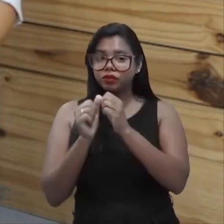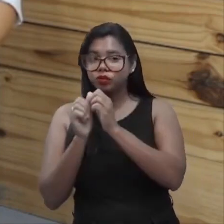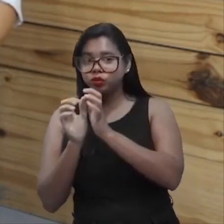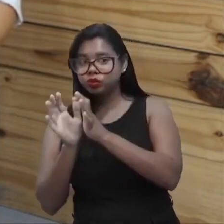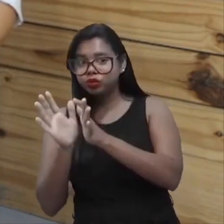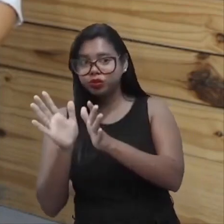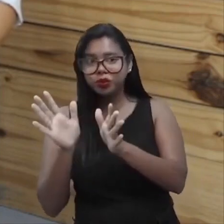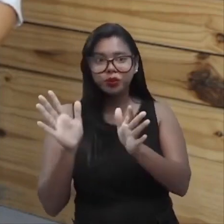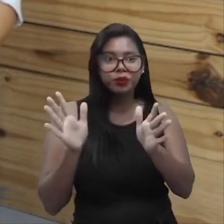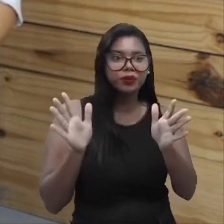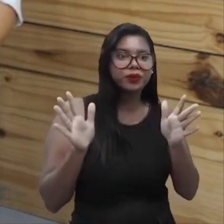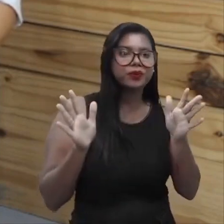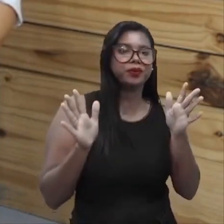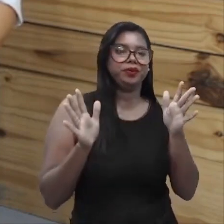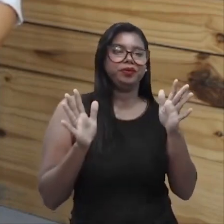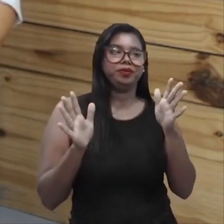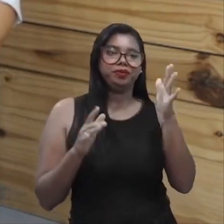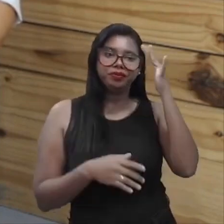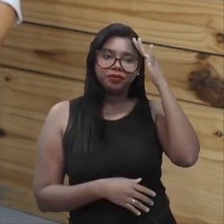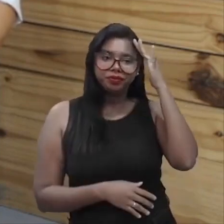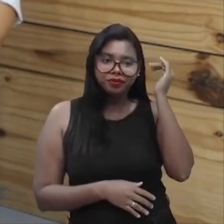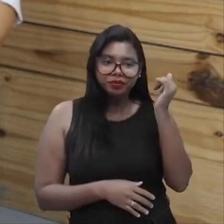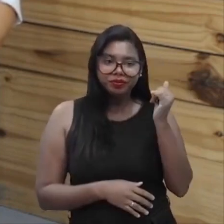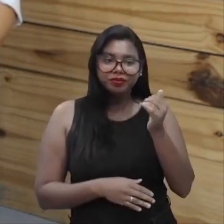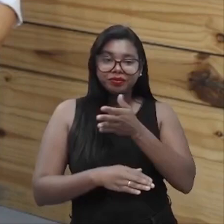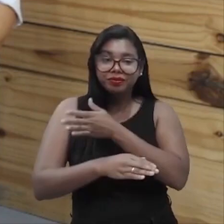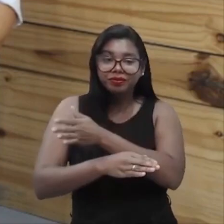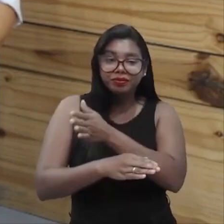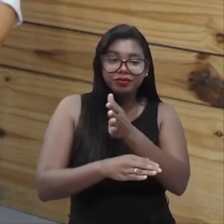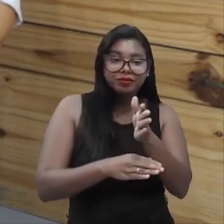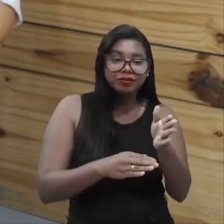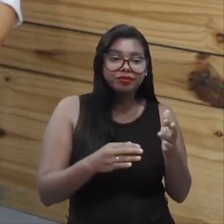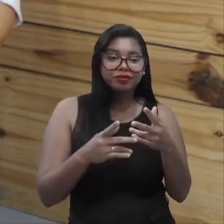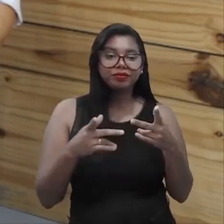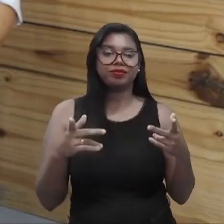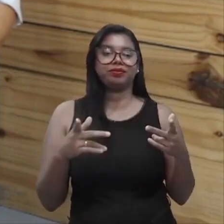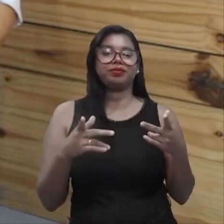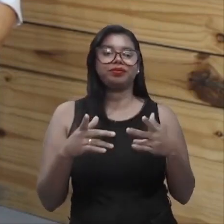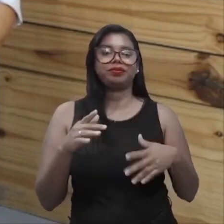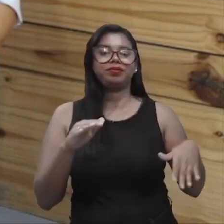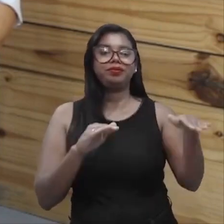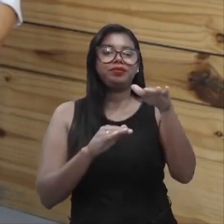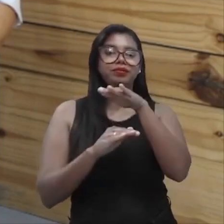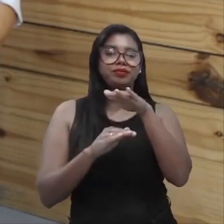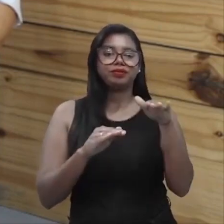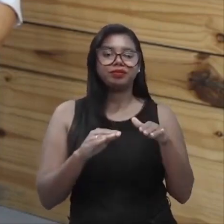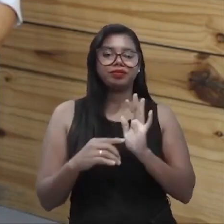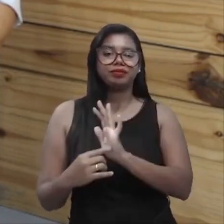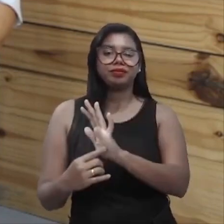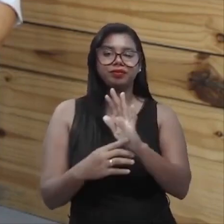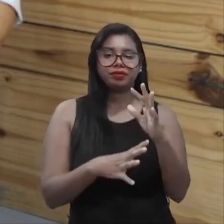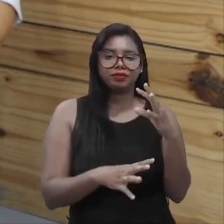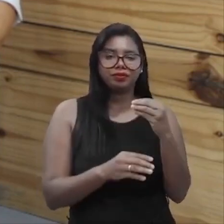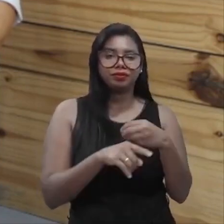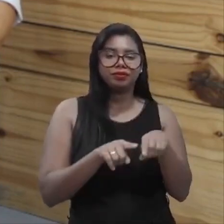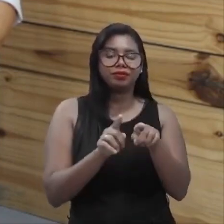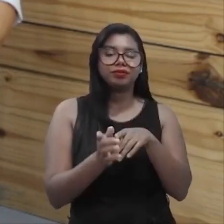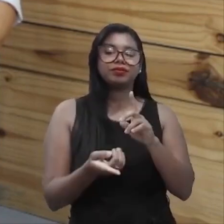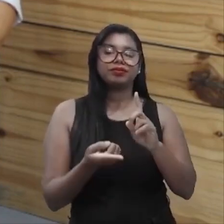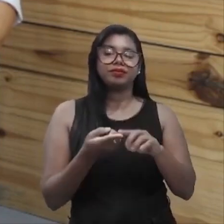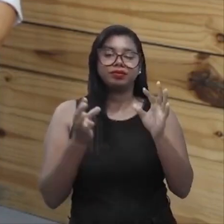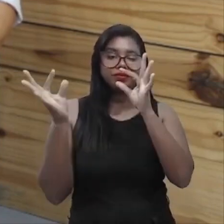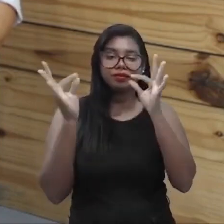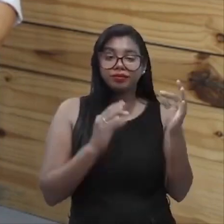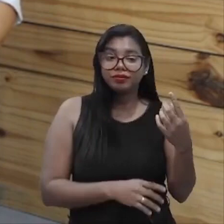tanto conhecimento. A gente entrou agora num outro âmbito que é da qualidade e veja